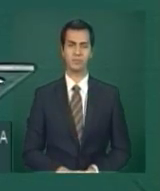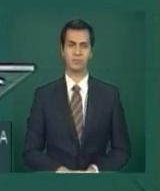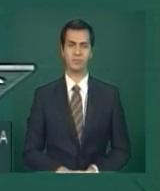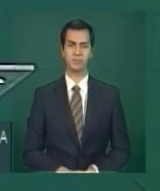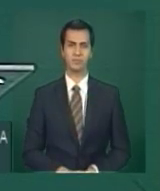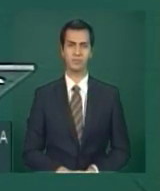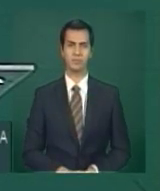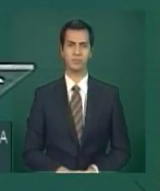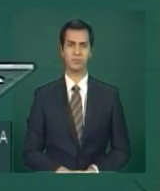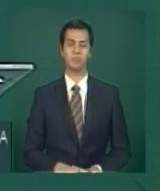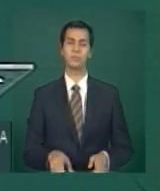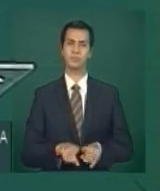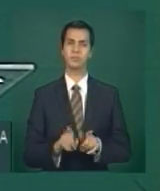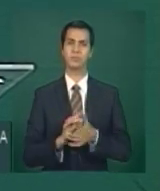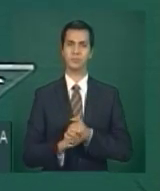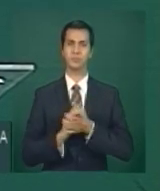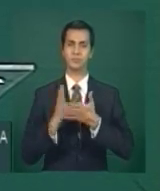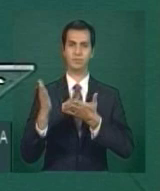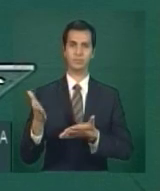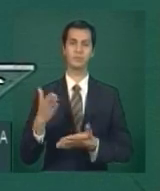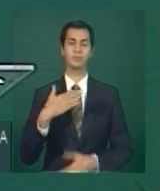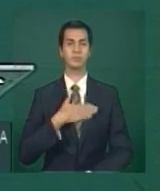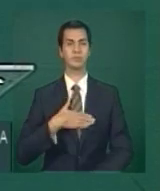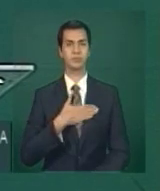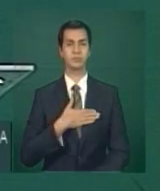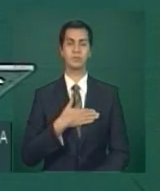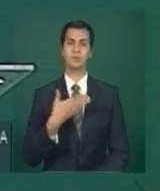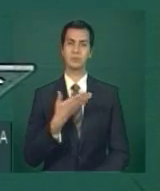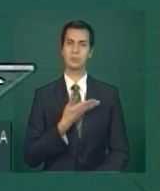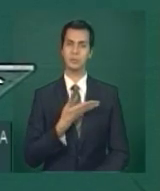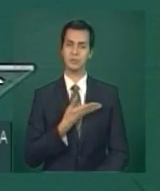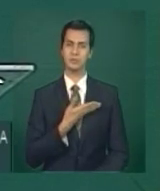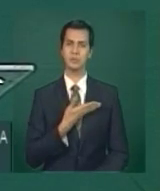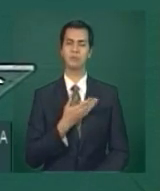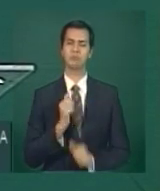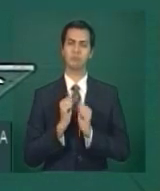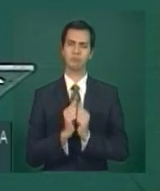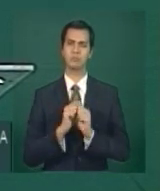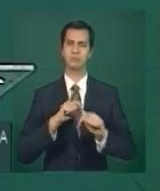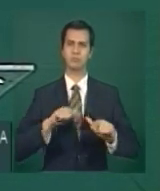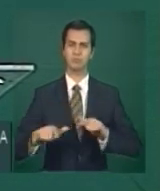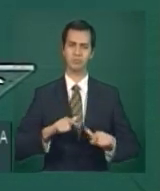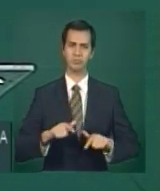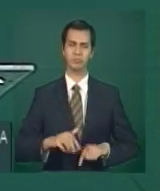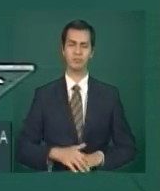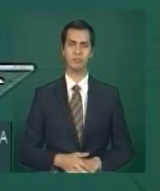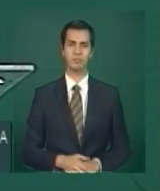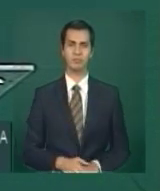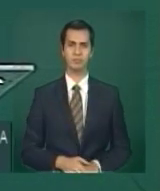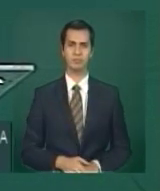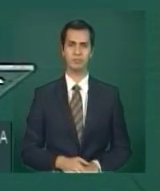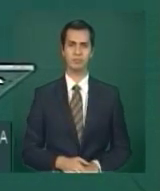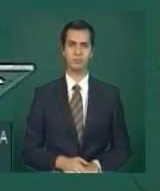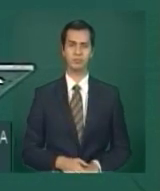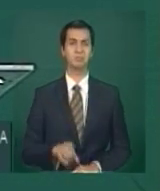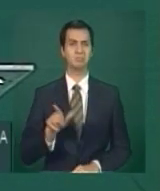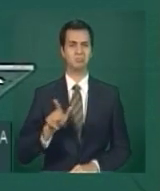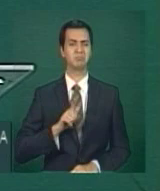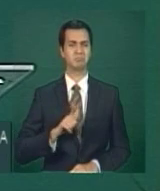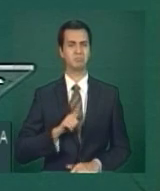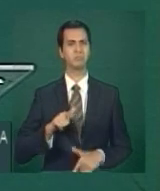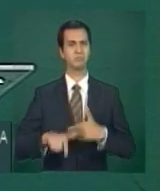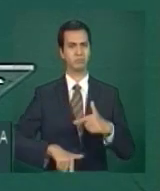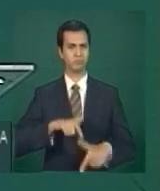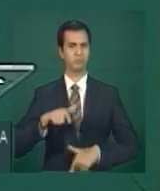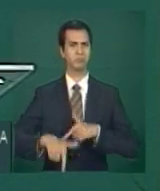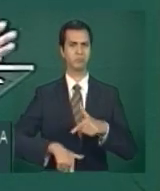esse cumprimento, cumprimento um parceiro nosso que tem também tido um grande empenho